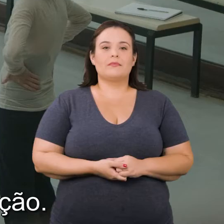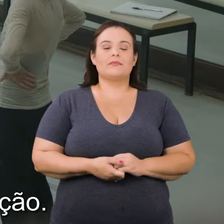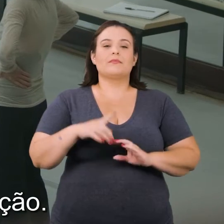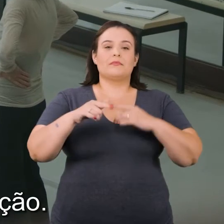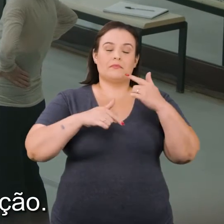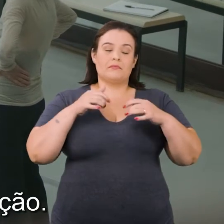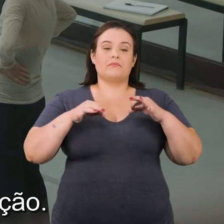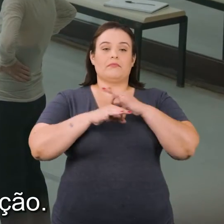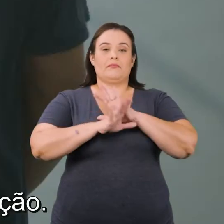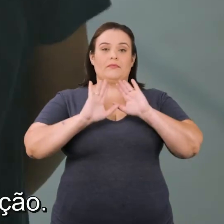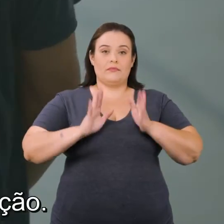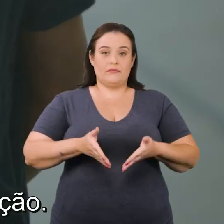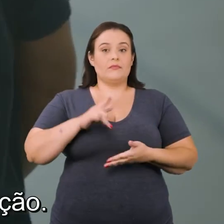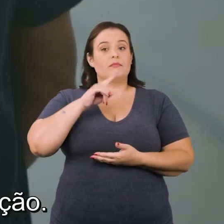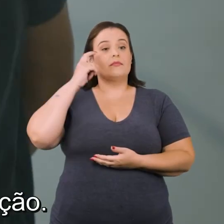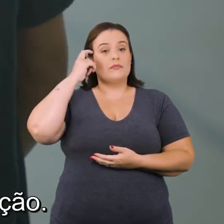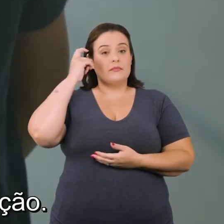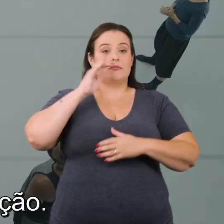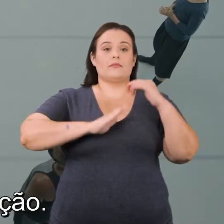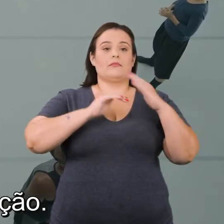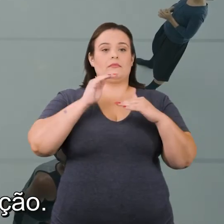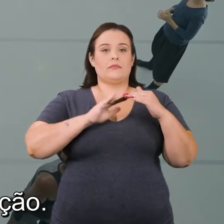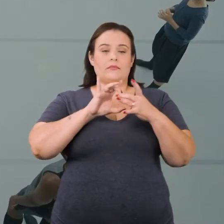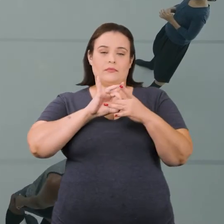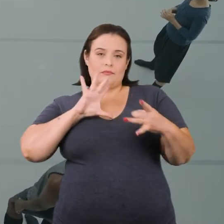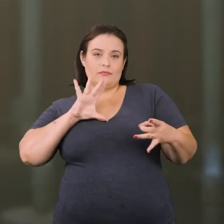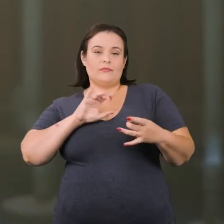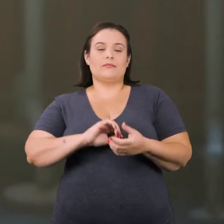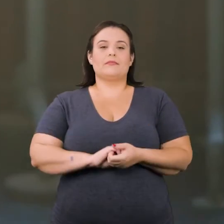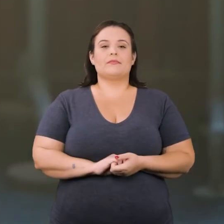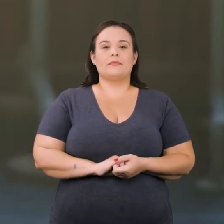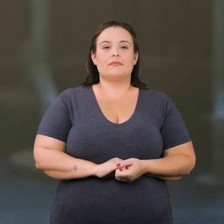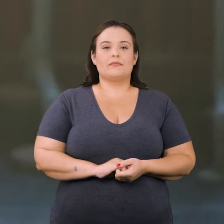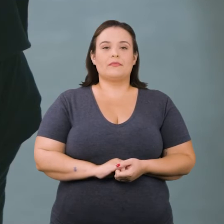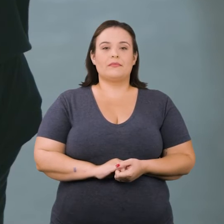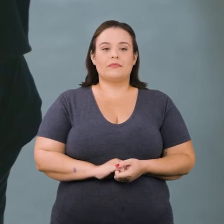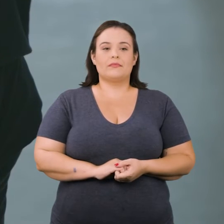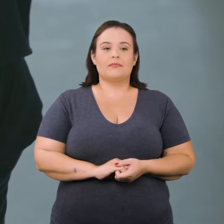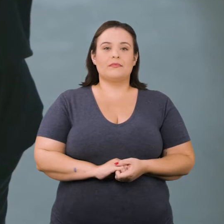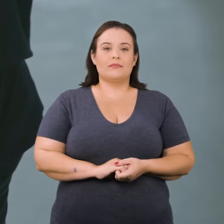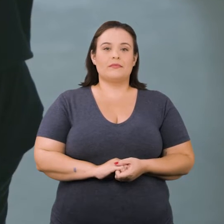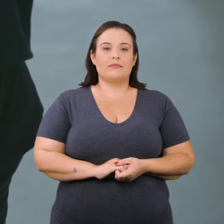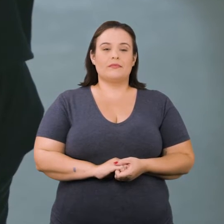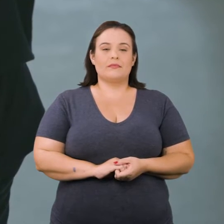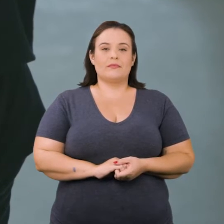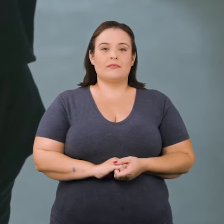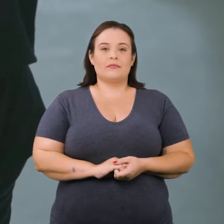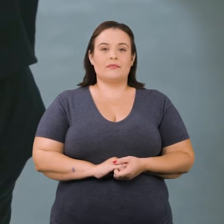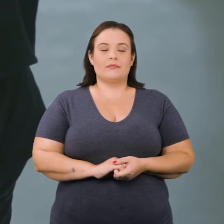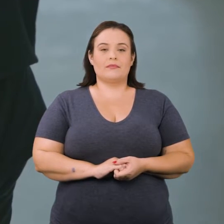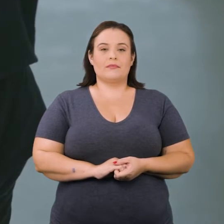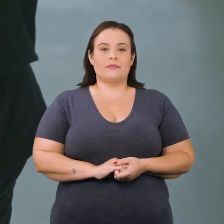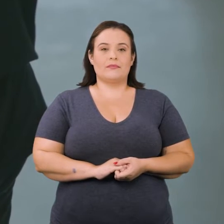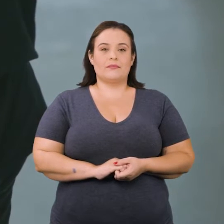É estar pronto para agir. É desassociar pensamento de ação. É agir. Recebi, eu agir. Os dedos de Fábio se movem como se ele